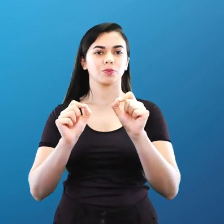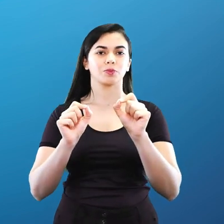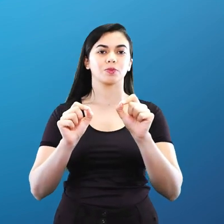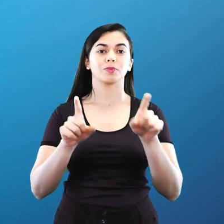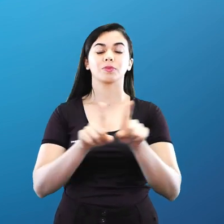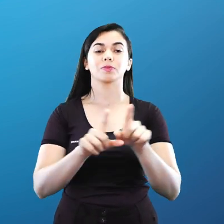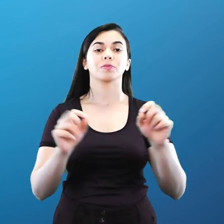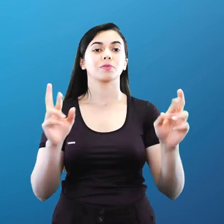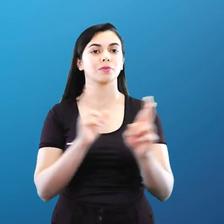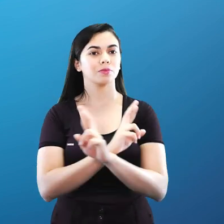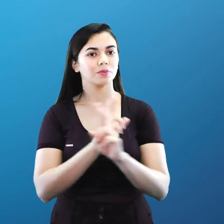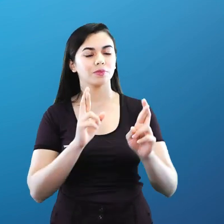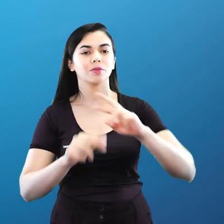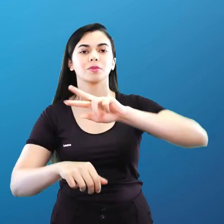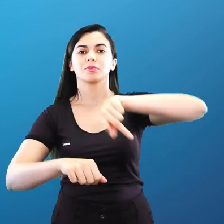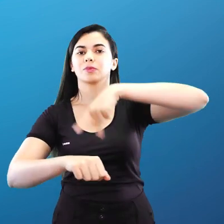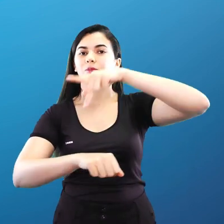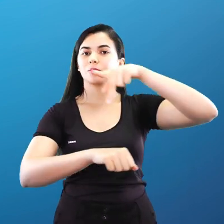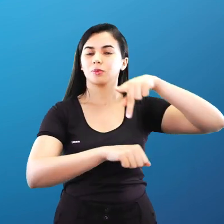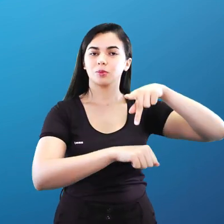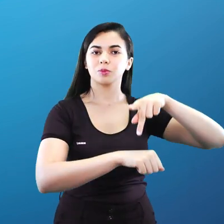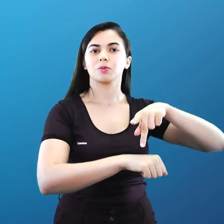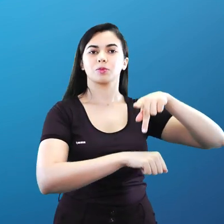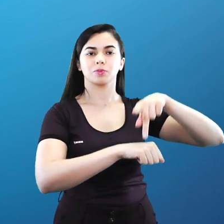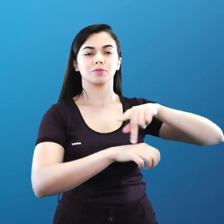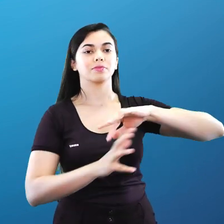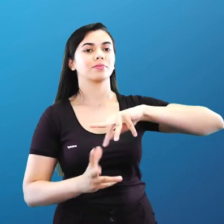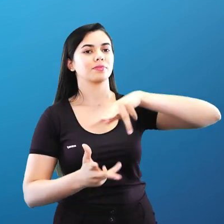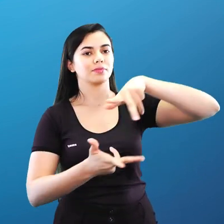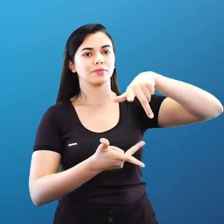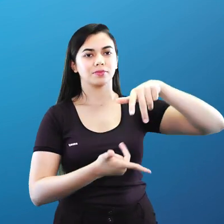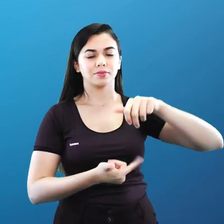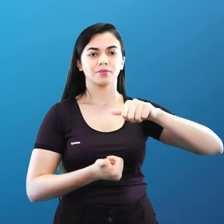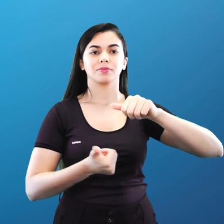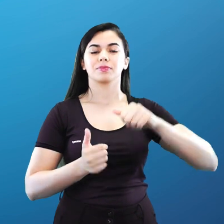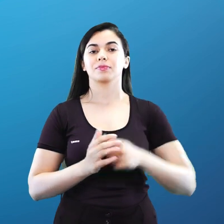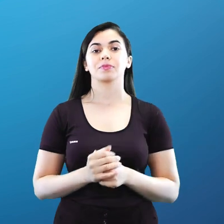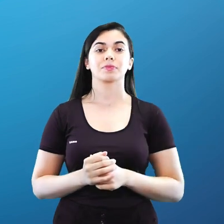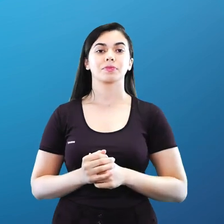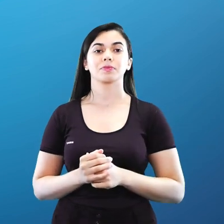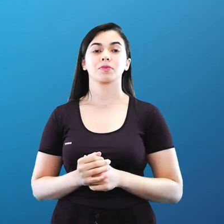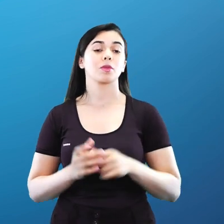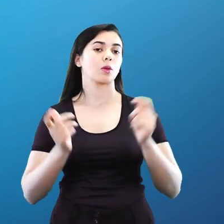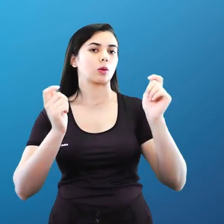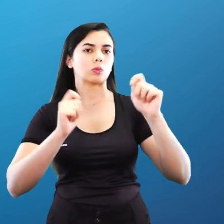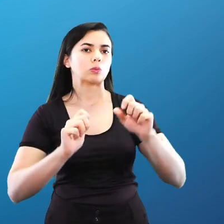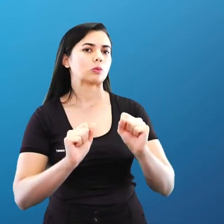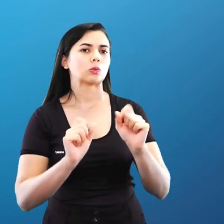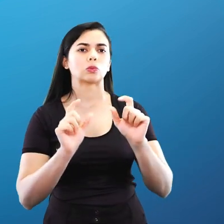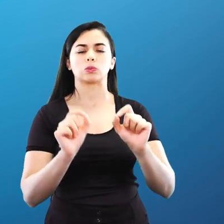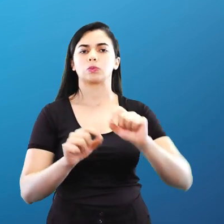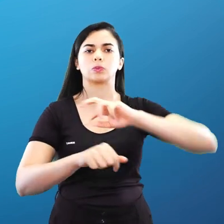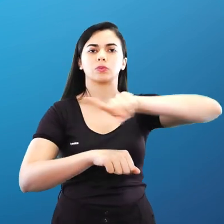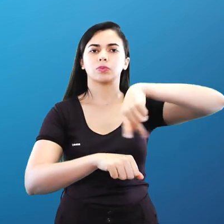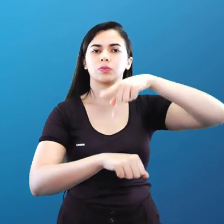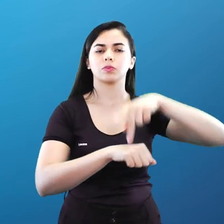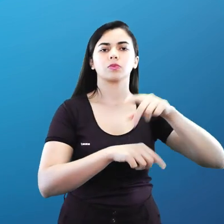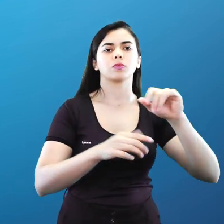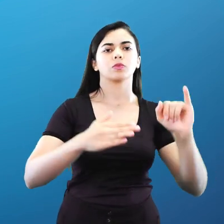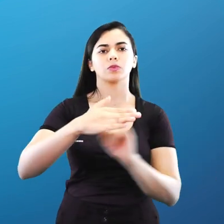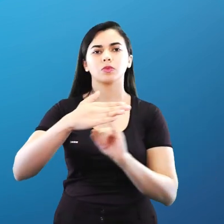relações entre os diferentes atores globais, sejam eles países, organizações